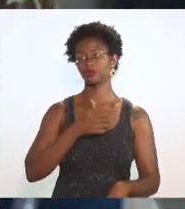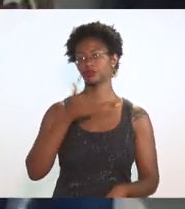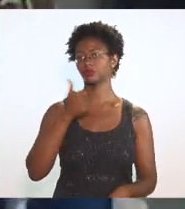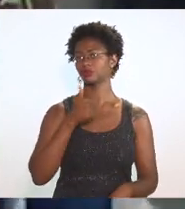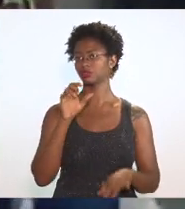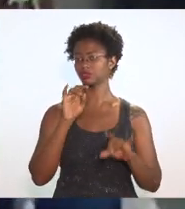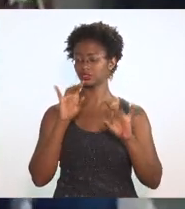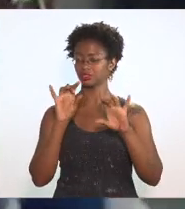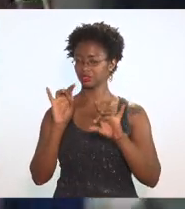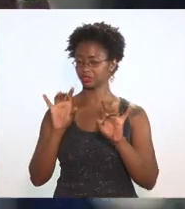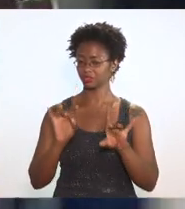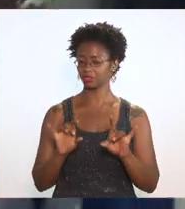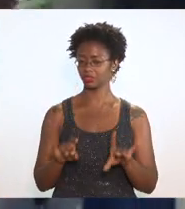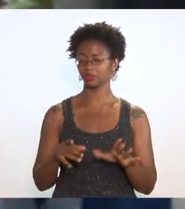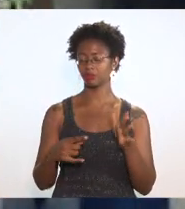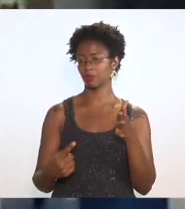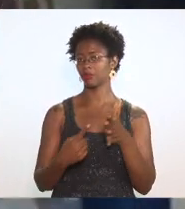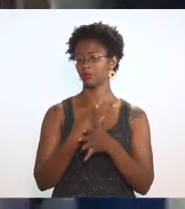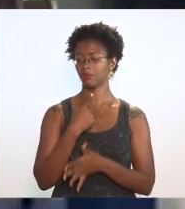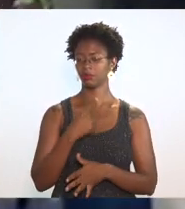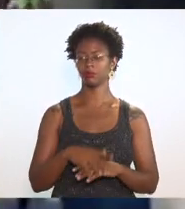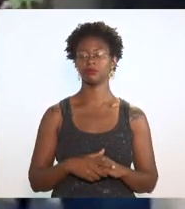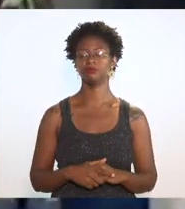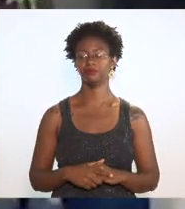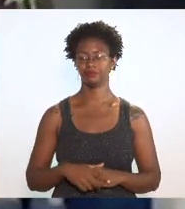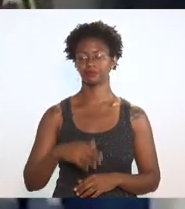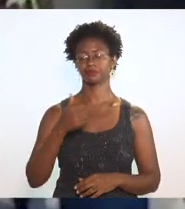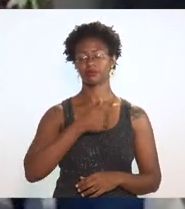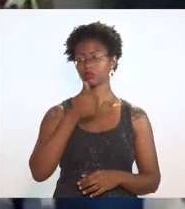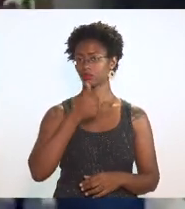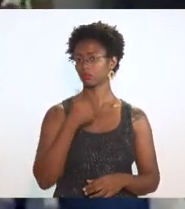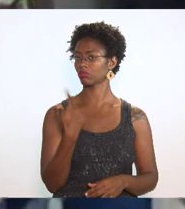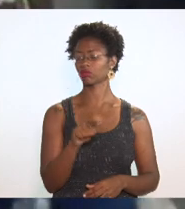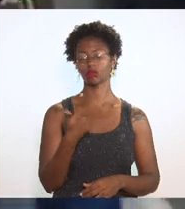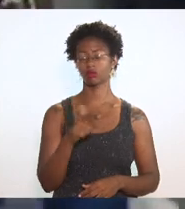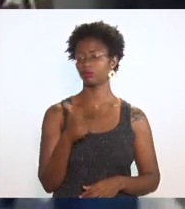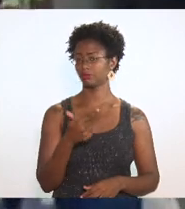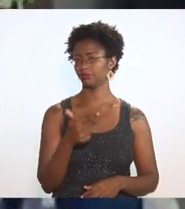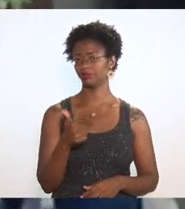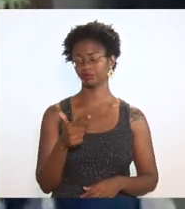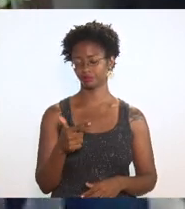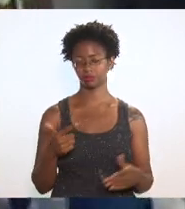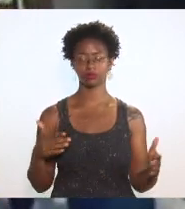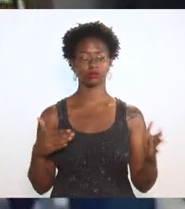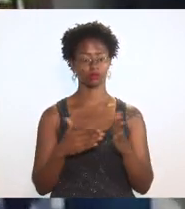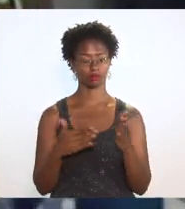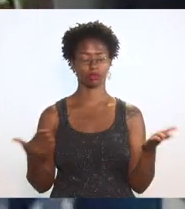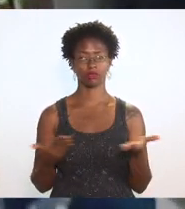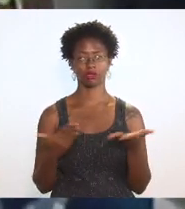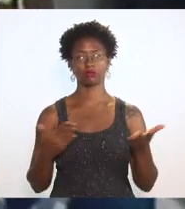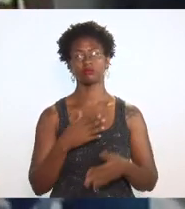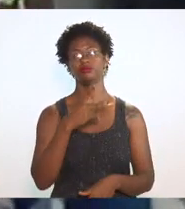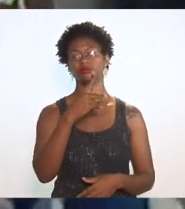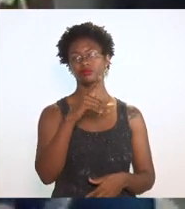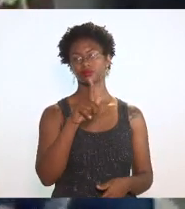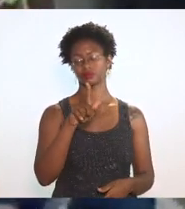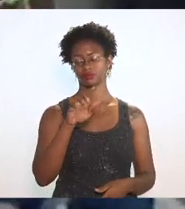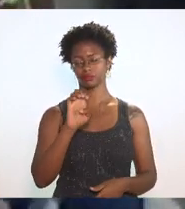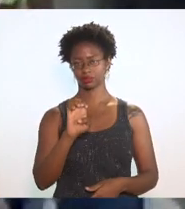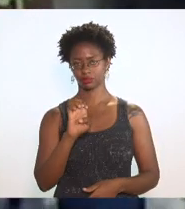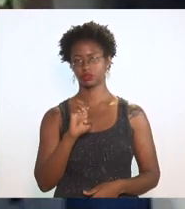que foi perguntada a PGE em primeiro lugar ainda não existe ainda um parecer da PGE escrito